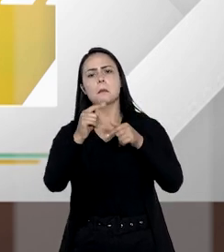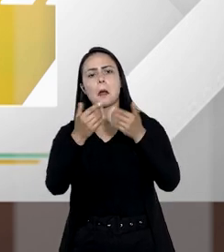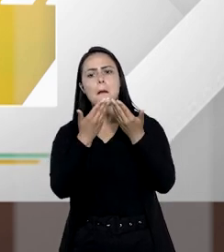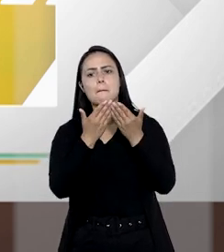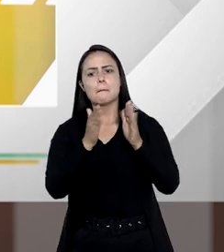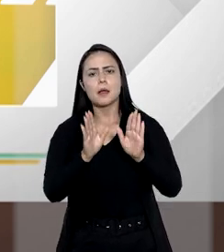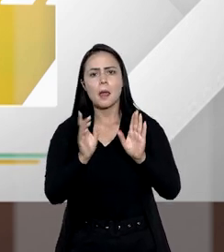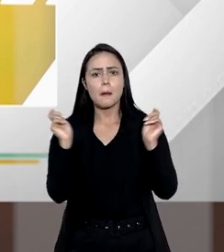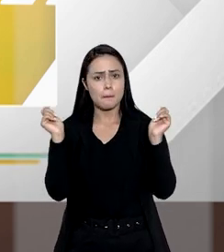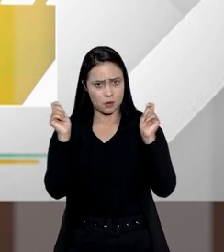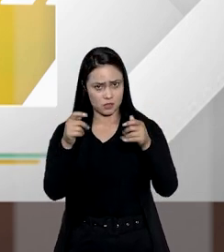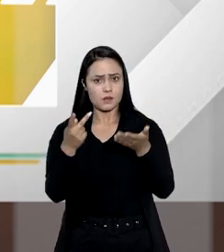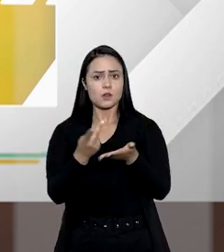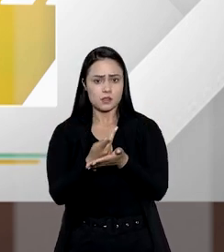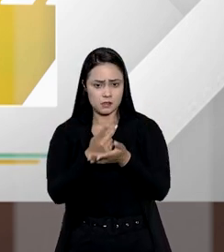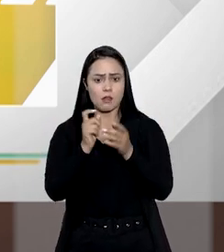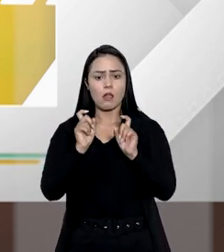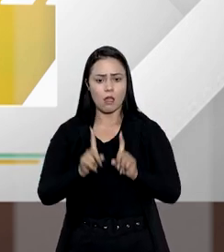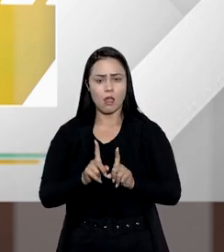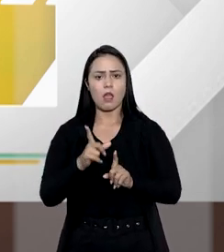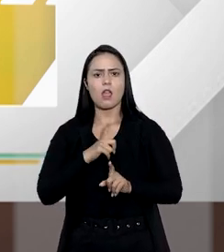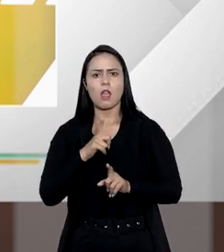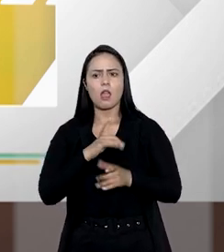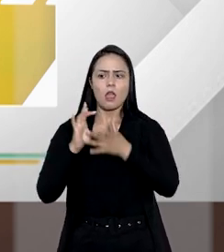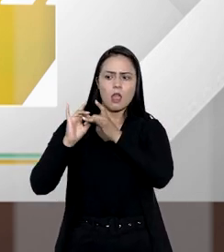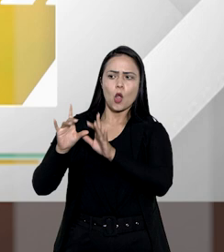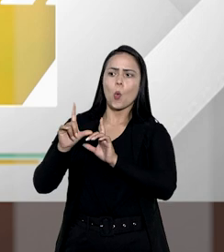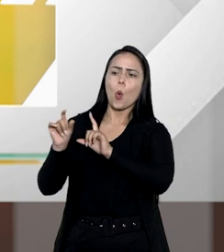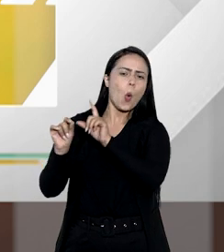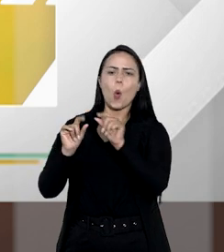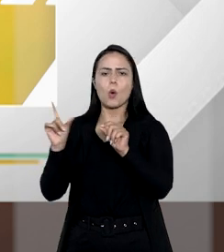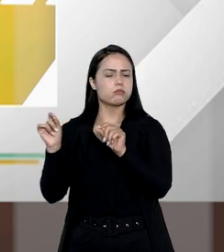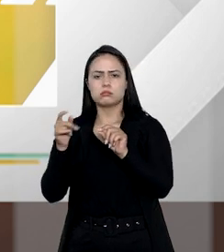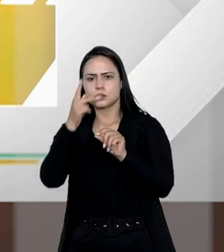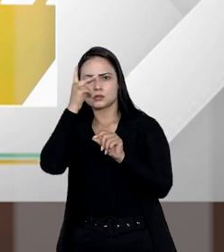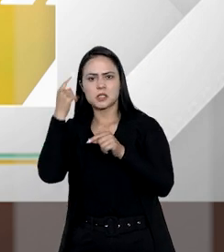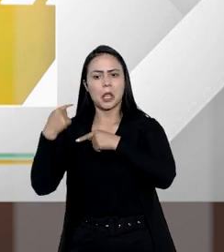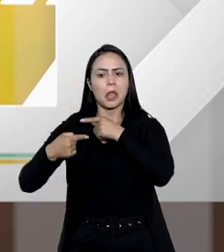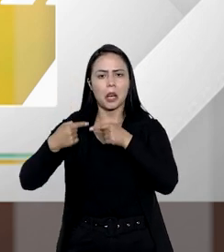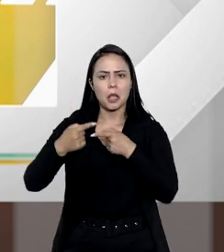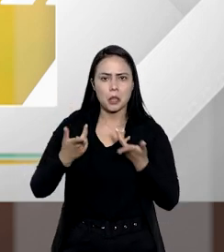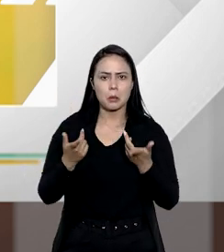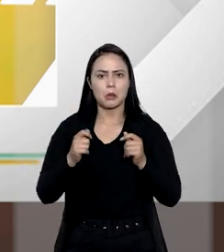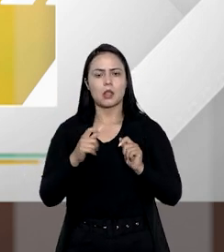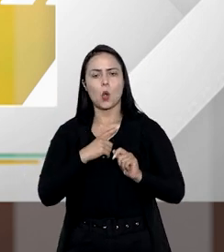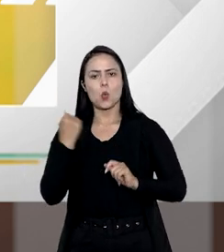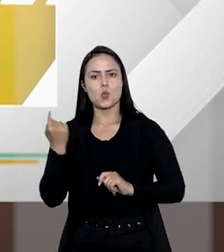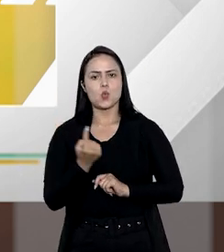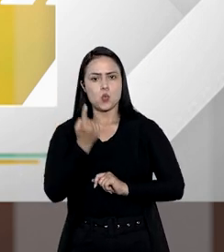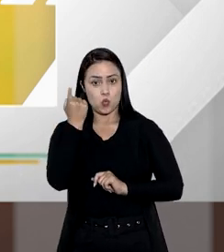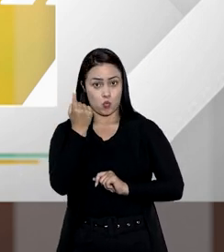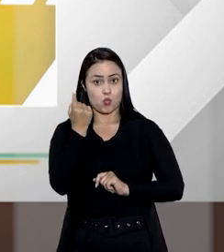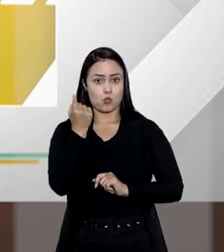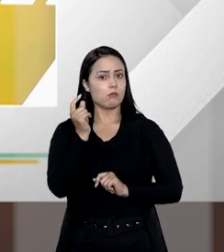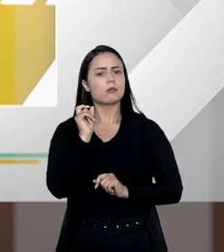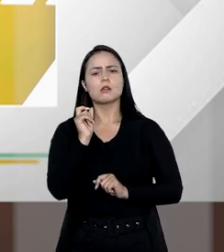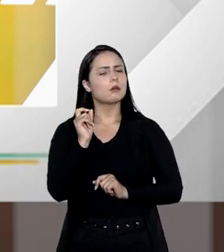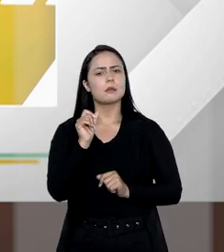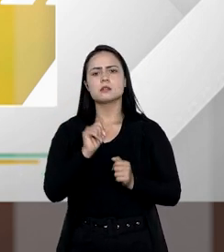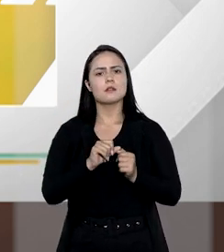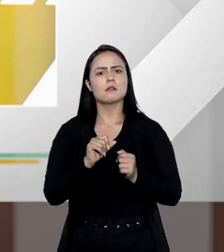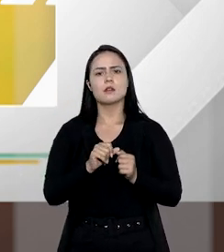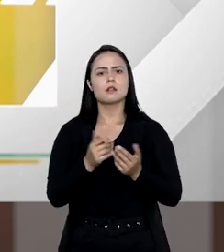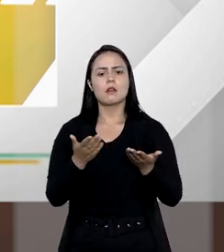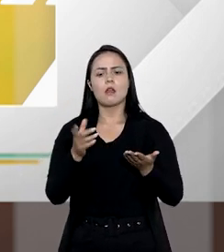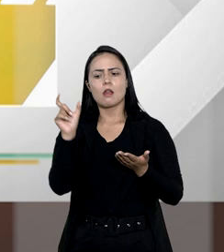sucessão. Isso é possível acontecer. E no caso de renúncia dos demais herdeiros, em favor de um único sucessor, o que pode